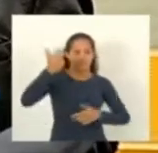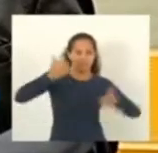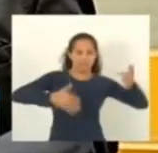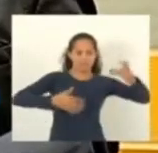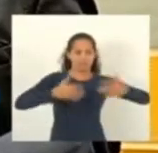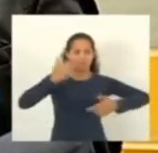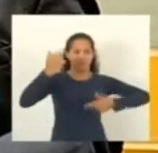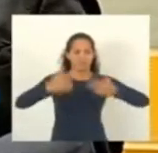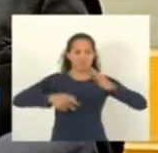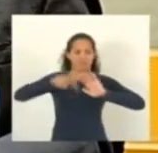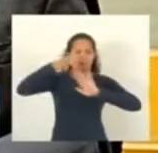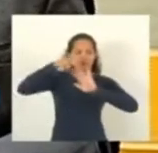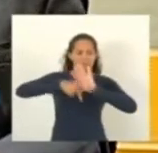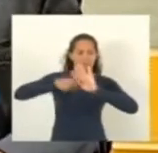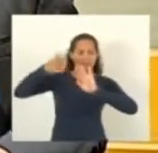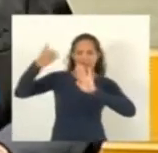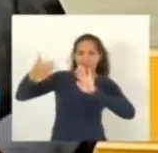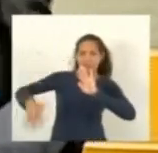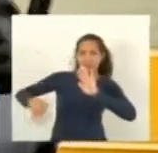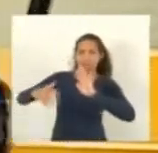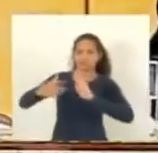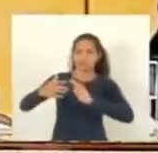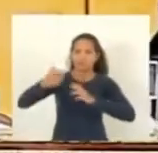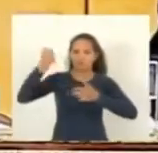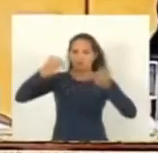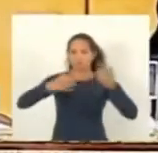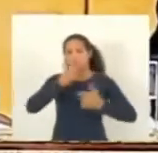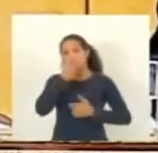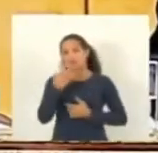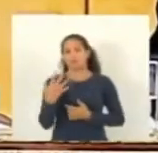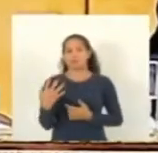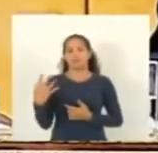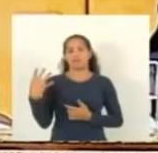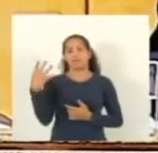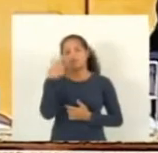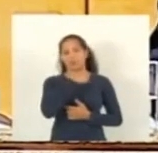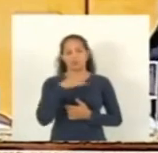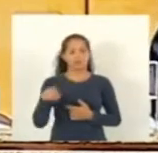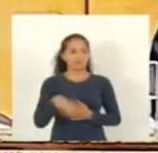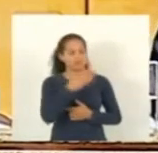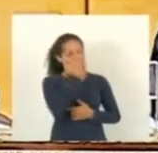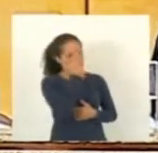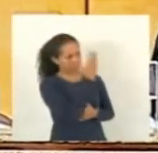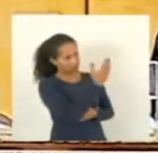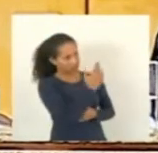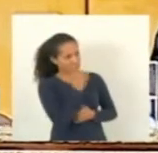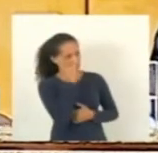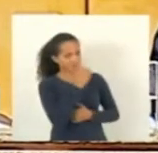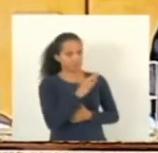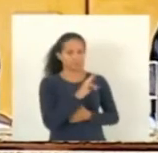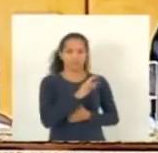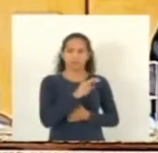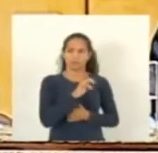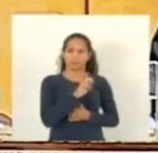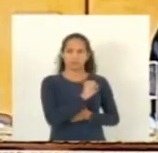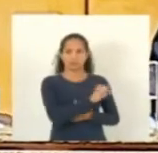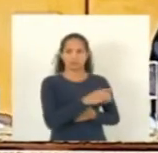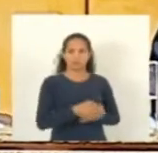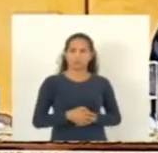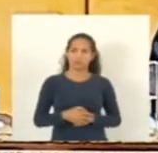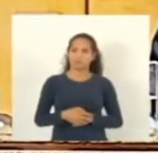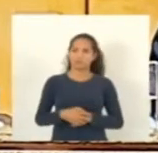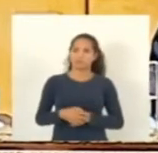no projeto dele. Um abraço, Sr. Presidente. Obrigado, deputado Freitas. Passamos para o item